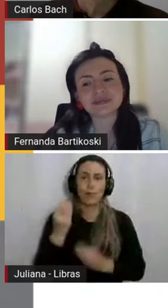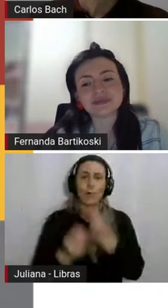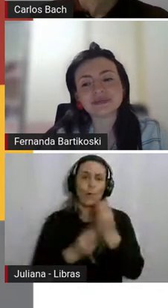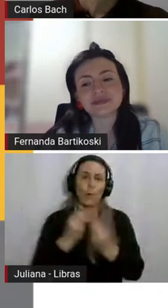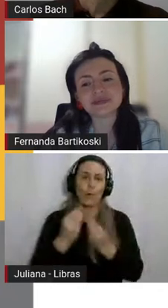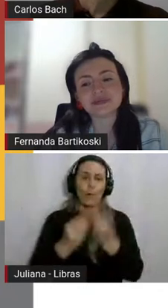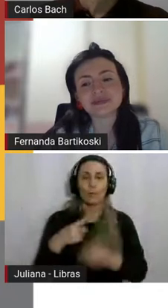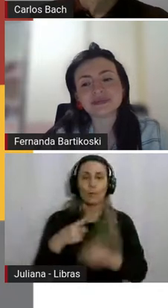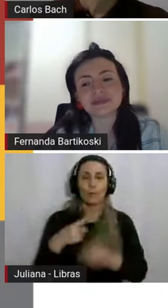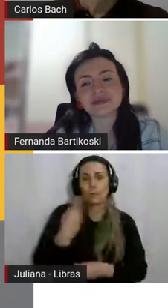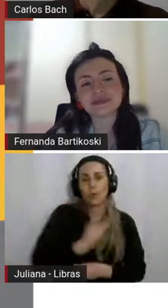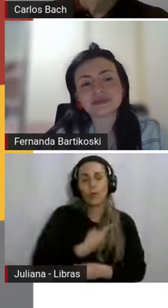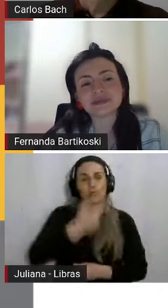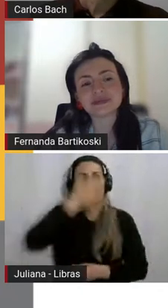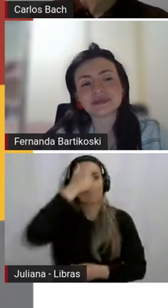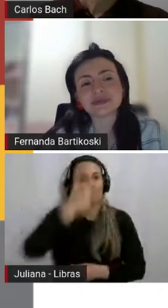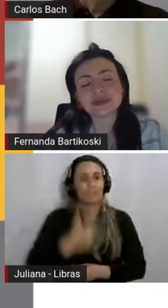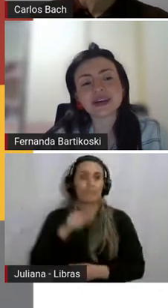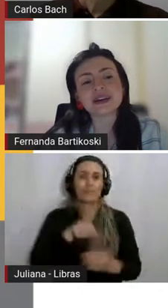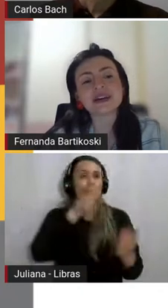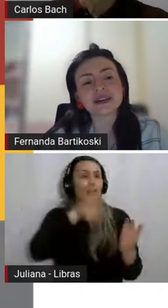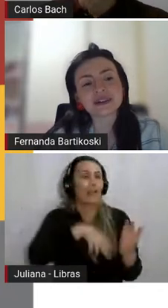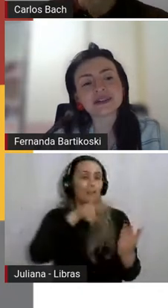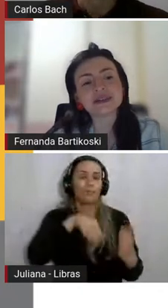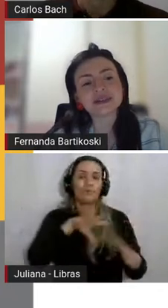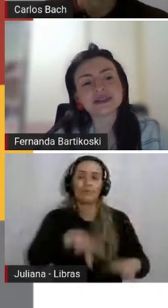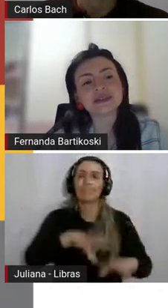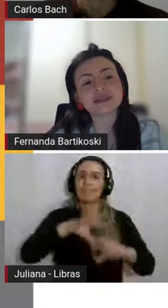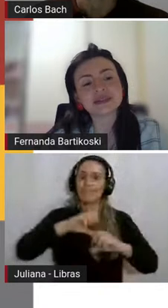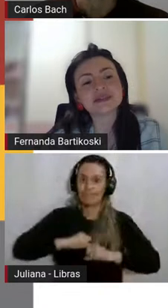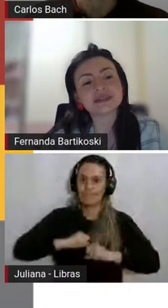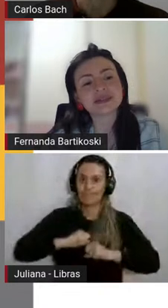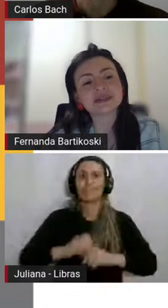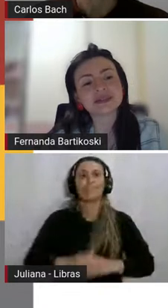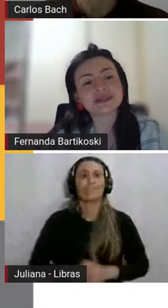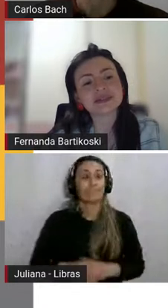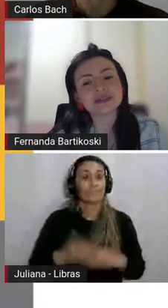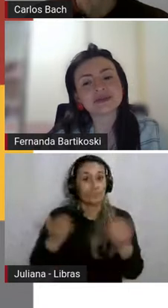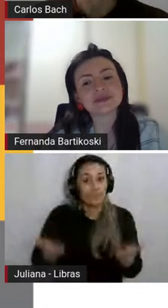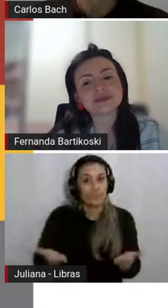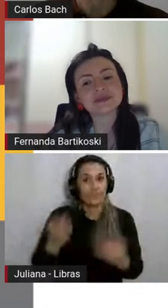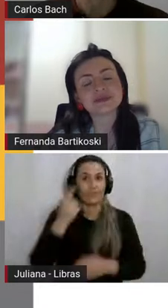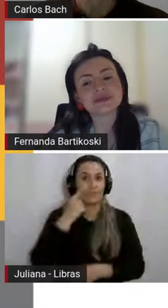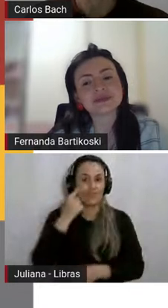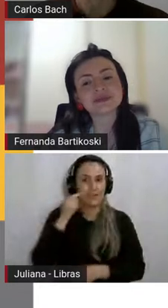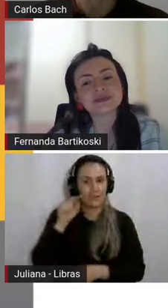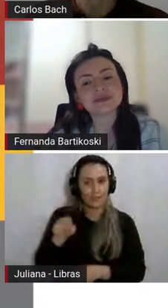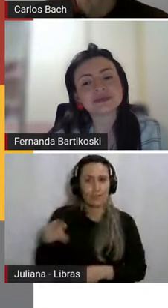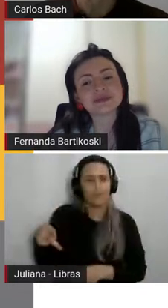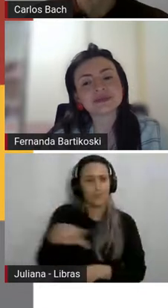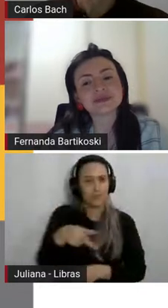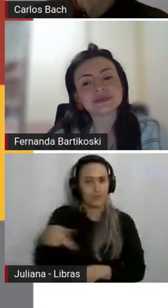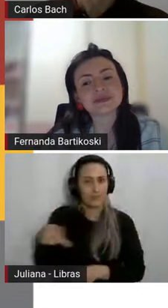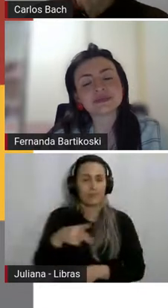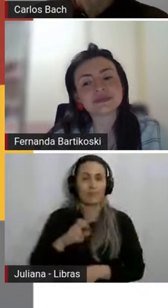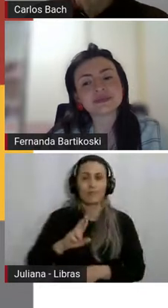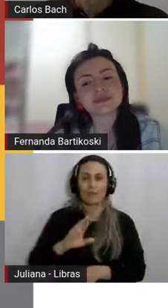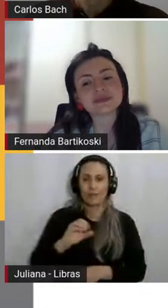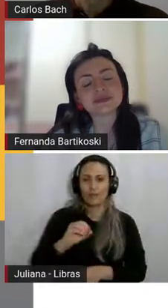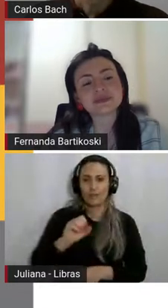se coloca a partir da leitura que ele fez. E isso aqui que a professora está fazendo, professora Rosilene, parabéns,